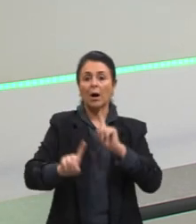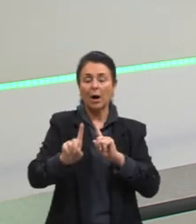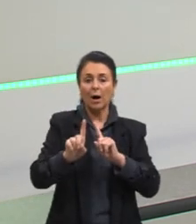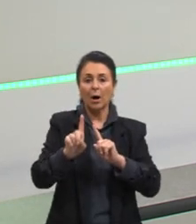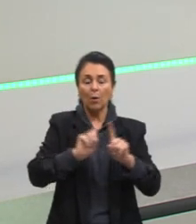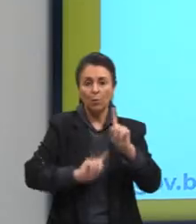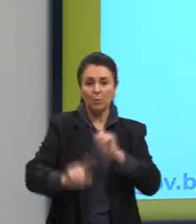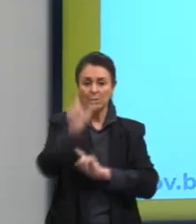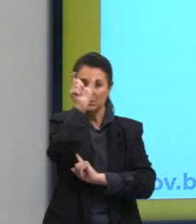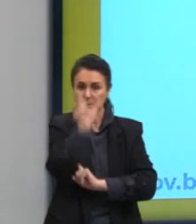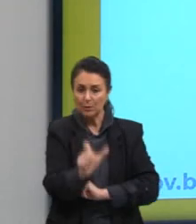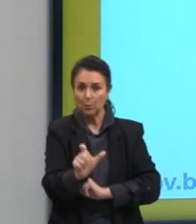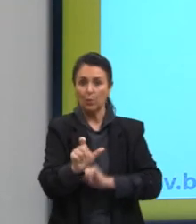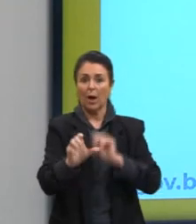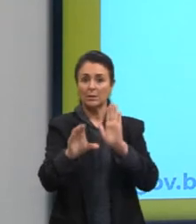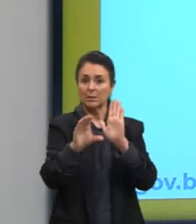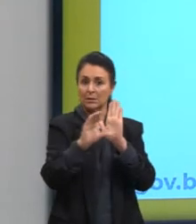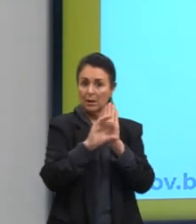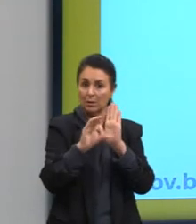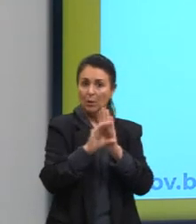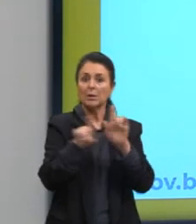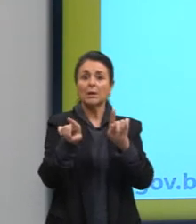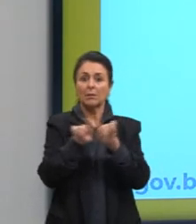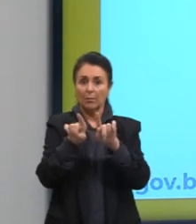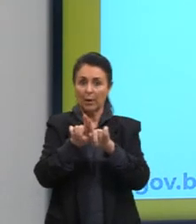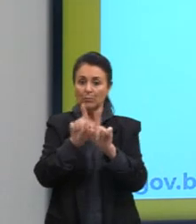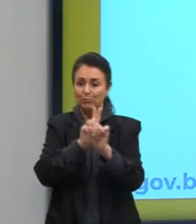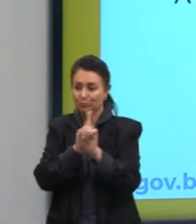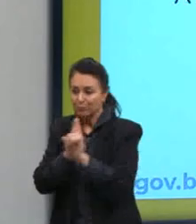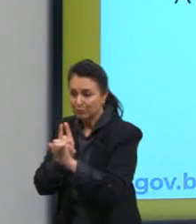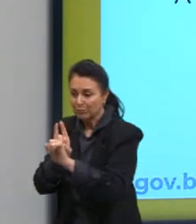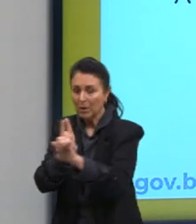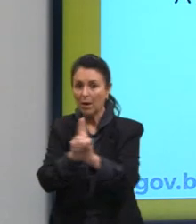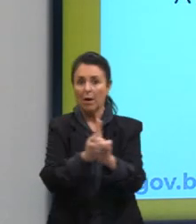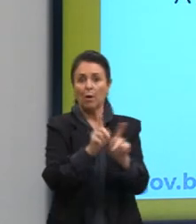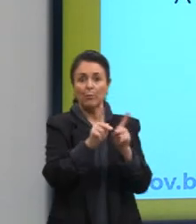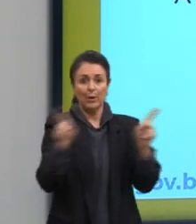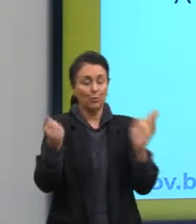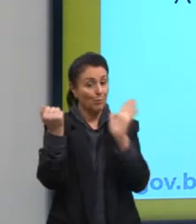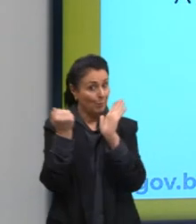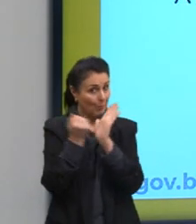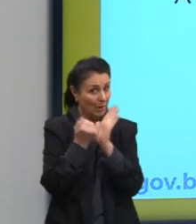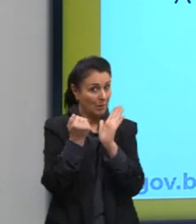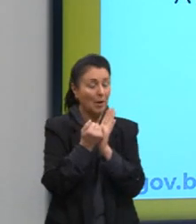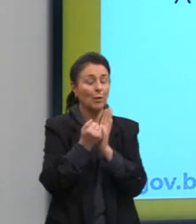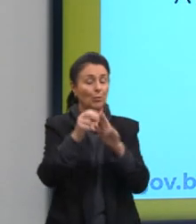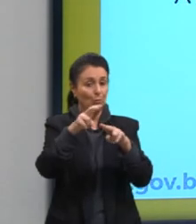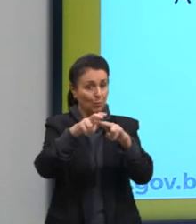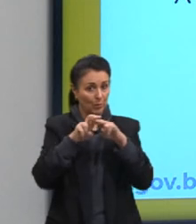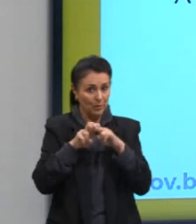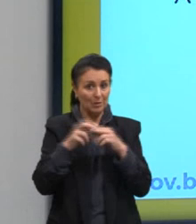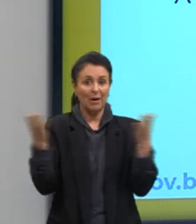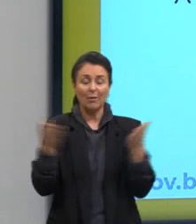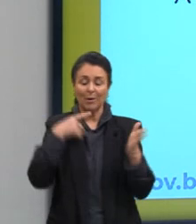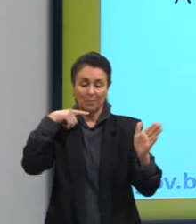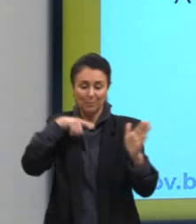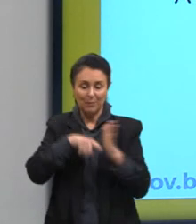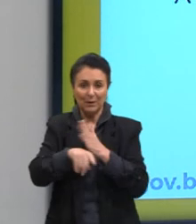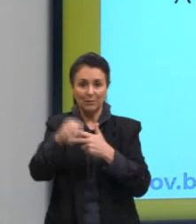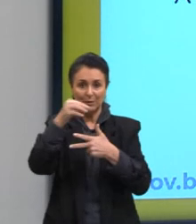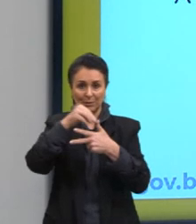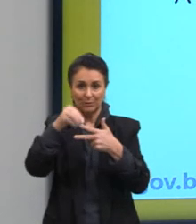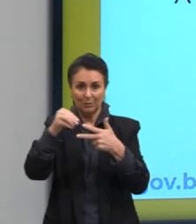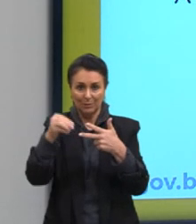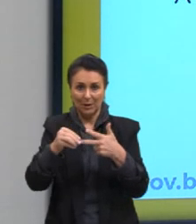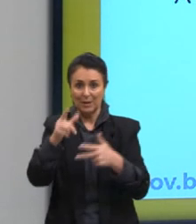perseguidos. Vai ser um período muito marcado por essas questões. E agora a gente vai para as nossas questões do Enem, a